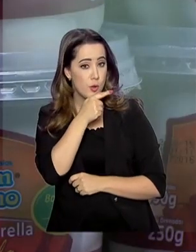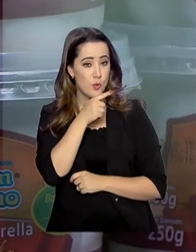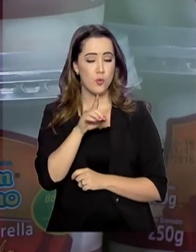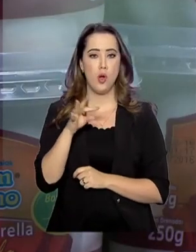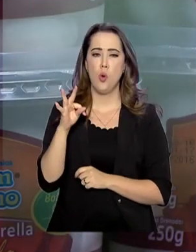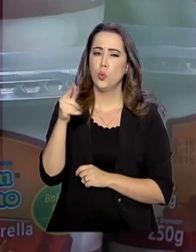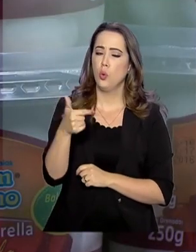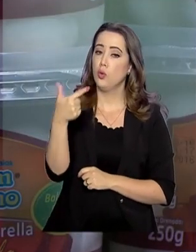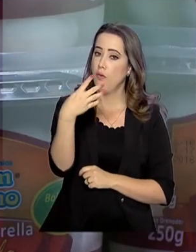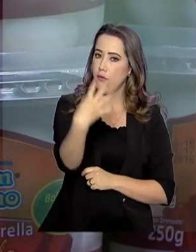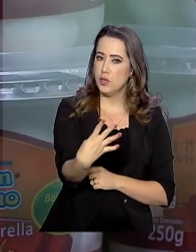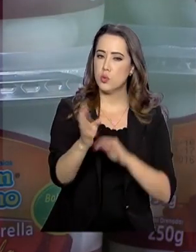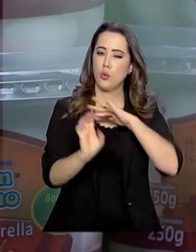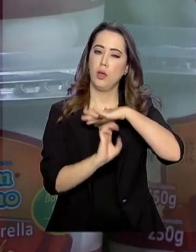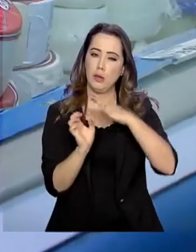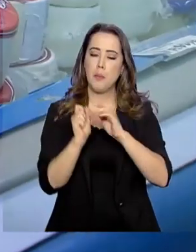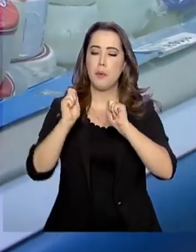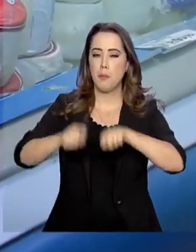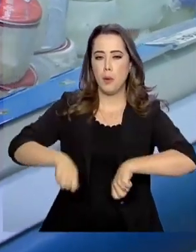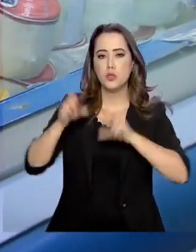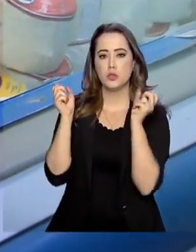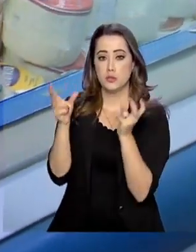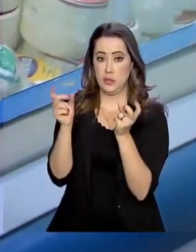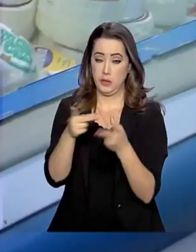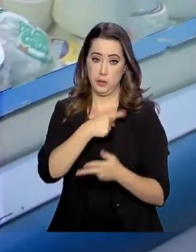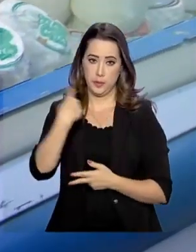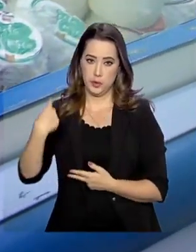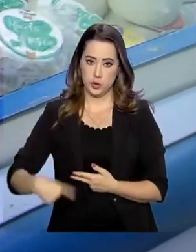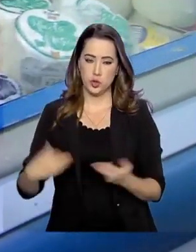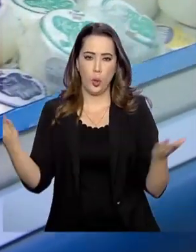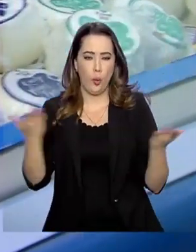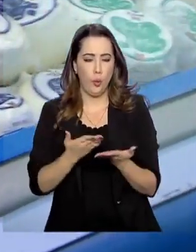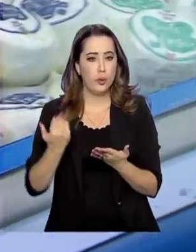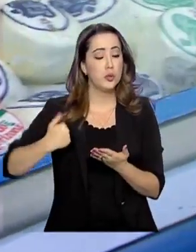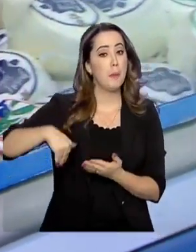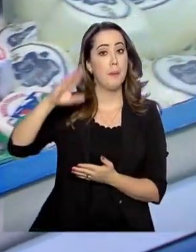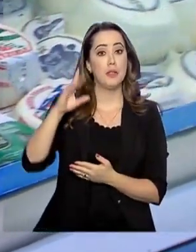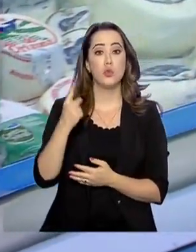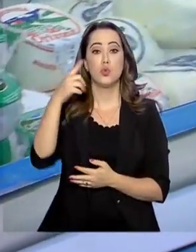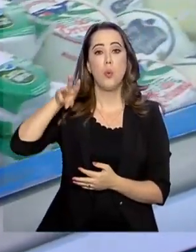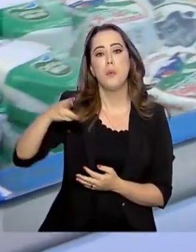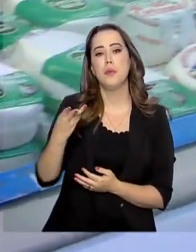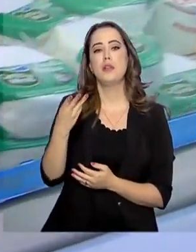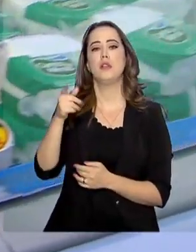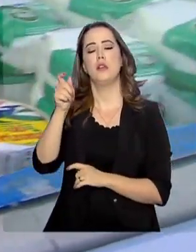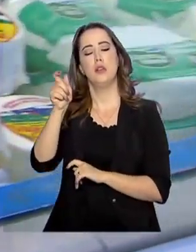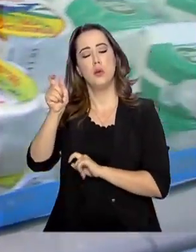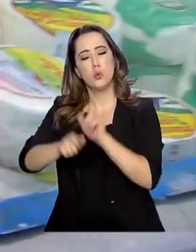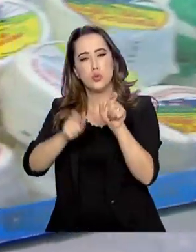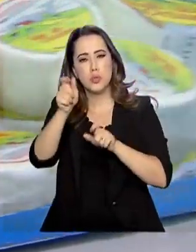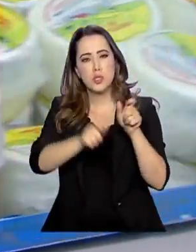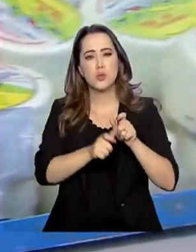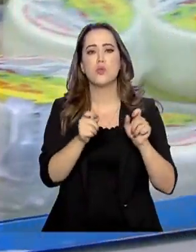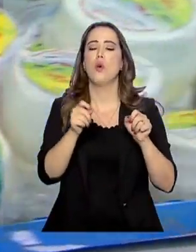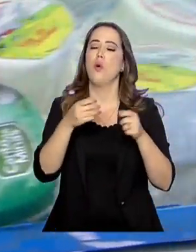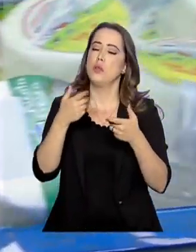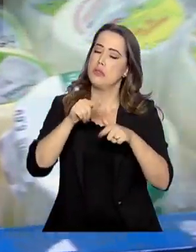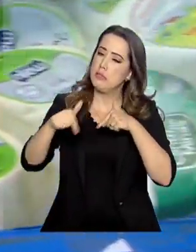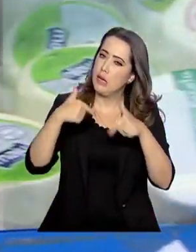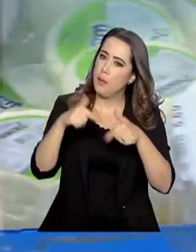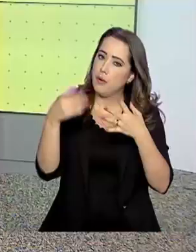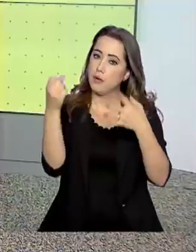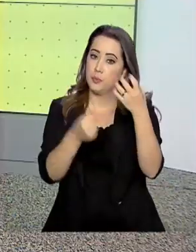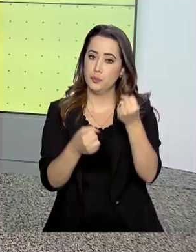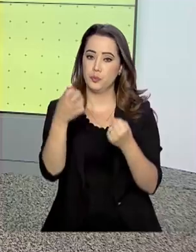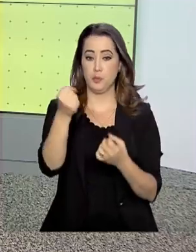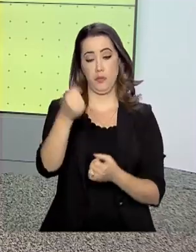estabelecimentos foram habilitados para esse comércio. Atualmente, há 1 milhão e 200 mil pequenos produtores de leite